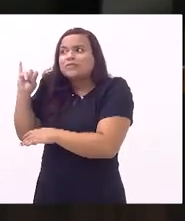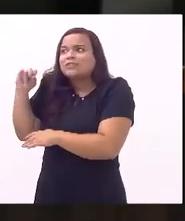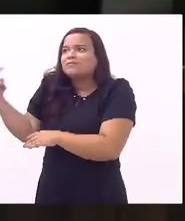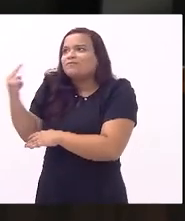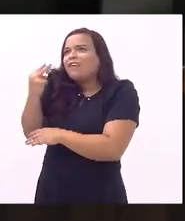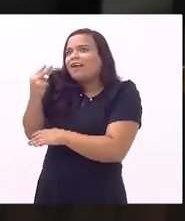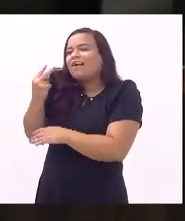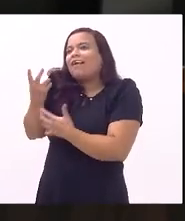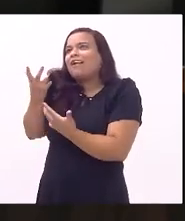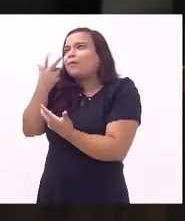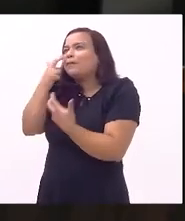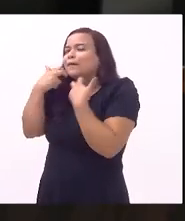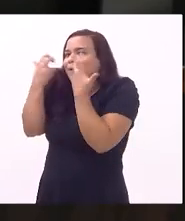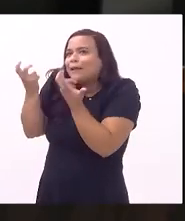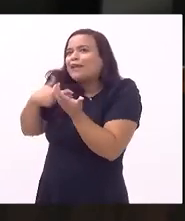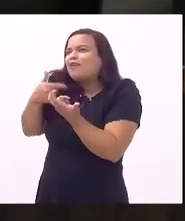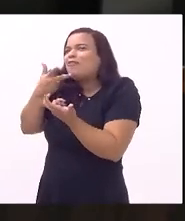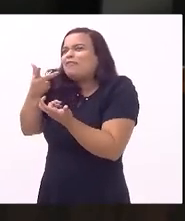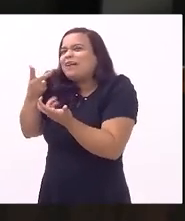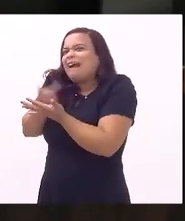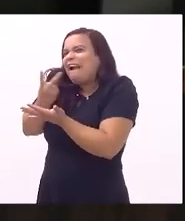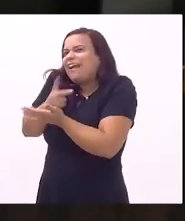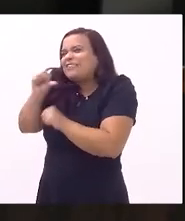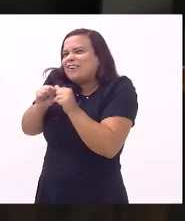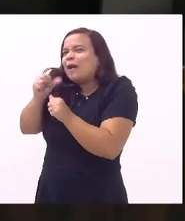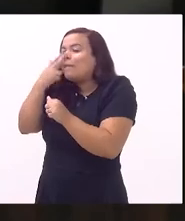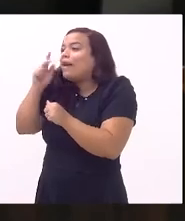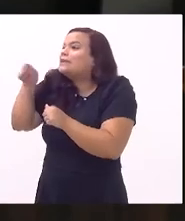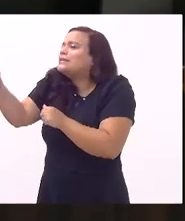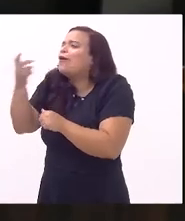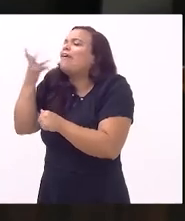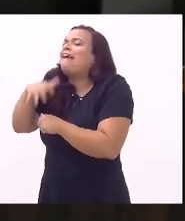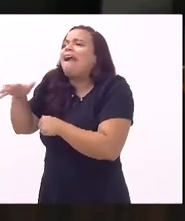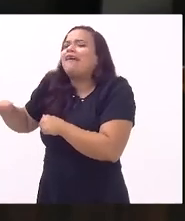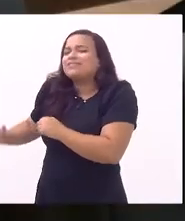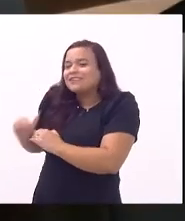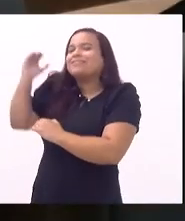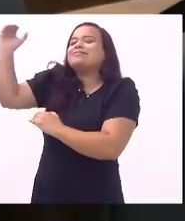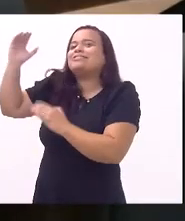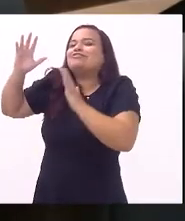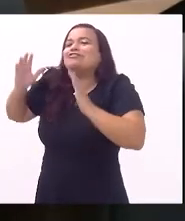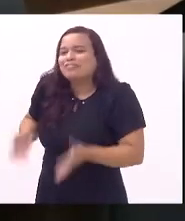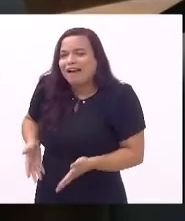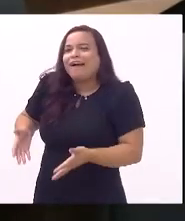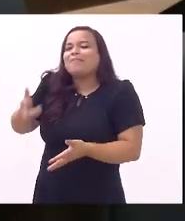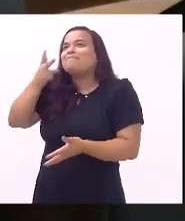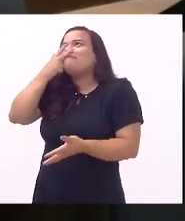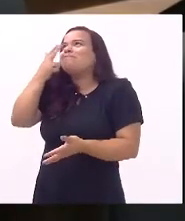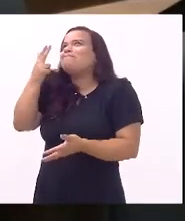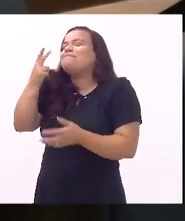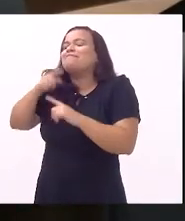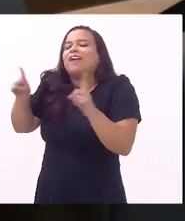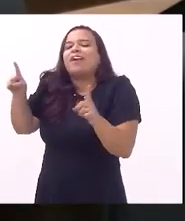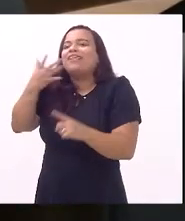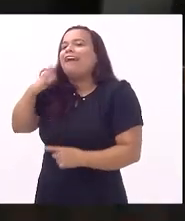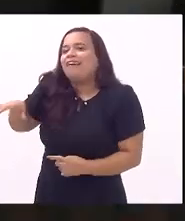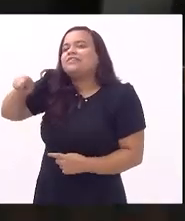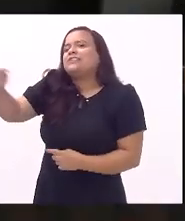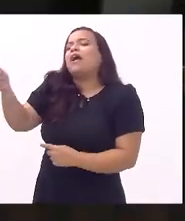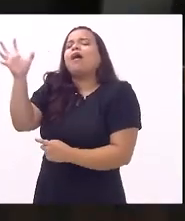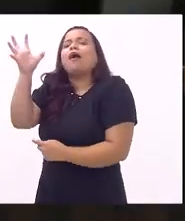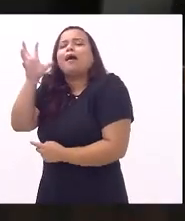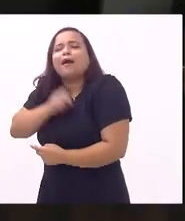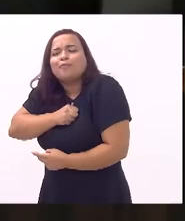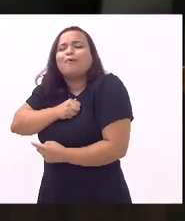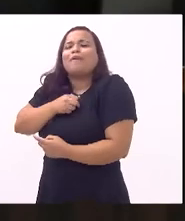mal do que eu vou falar mas é como se fosse uma criança grande né tão amoroso que é e provavelmente isso